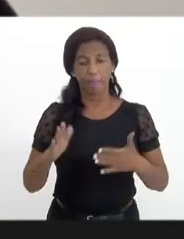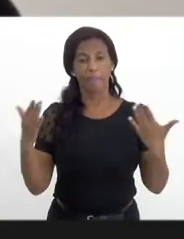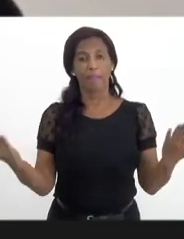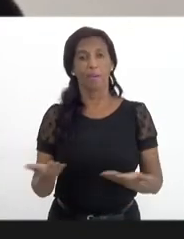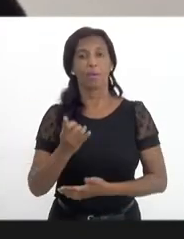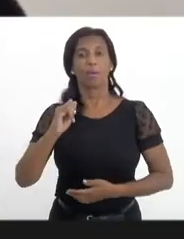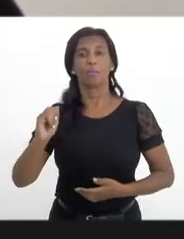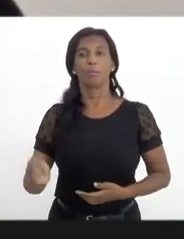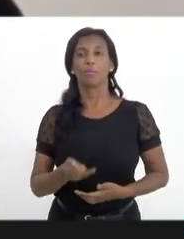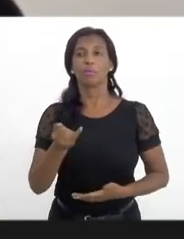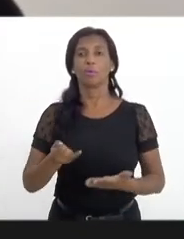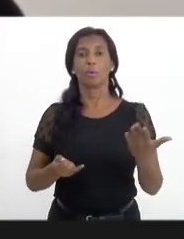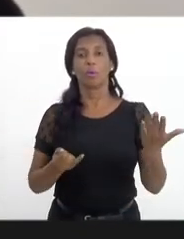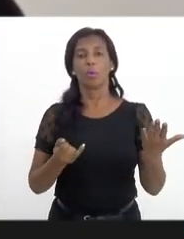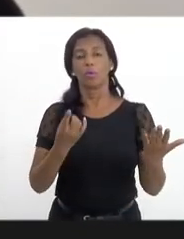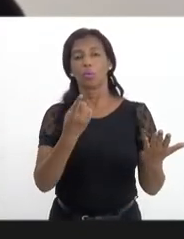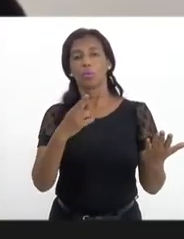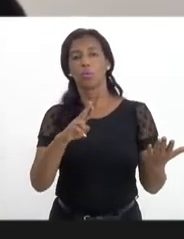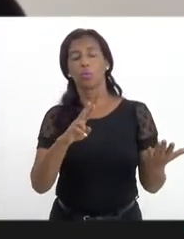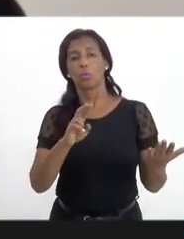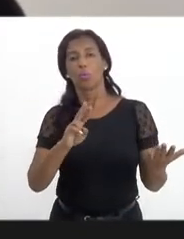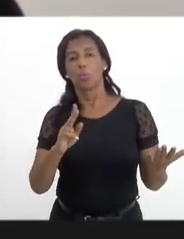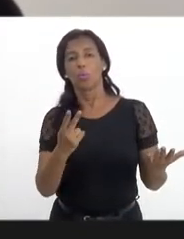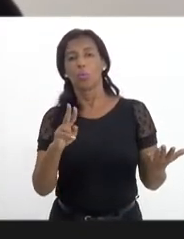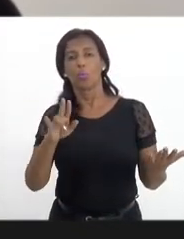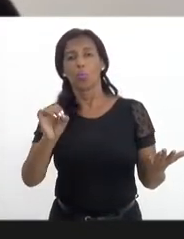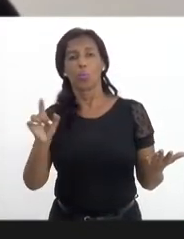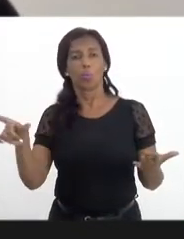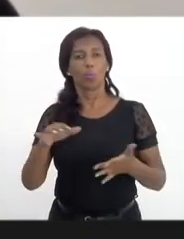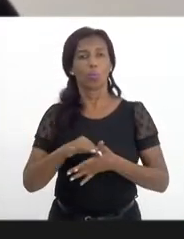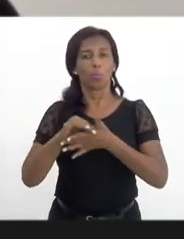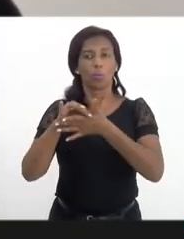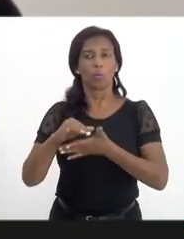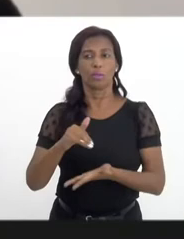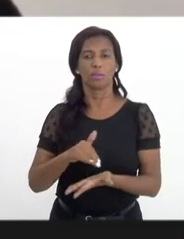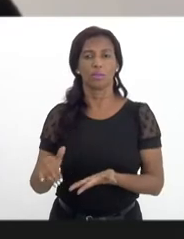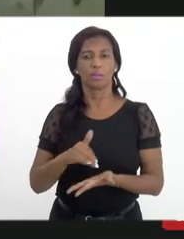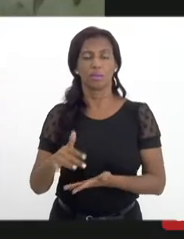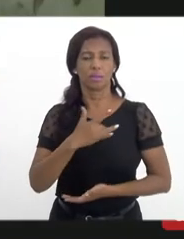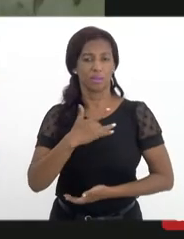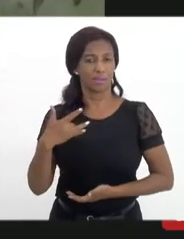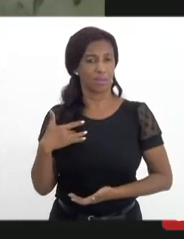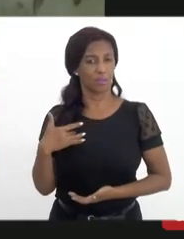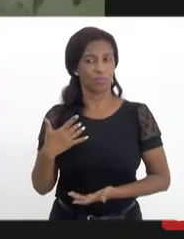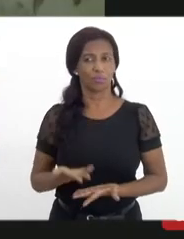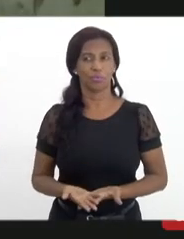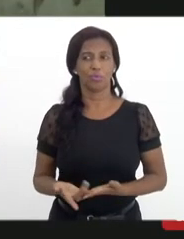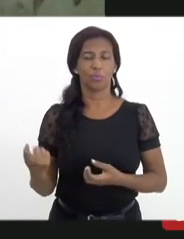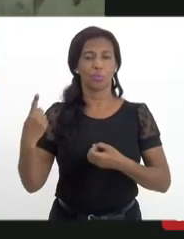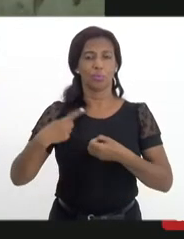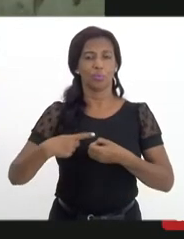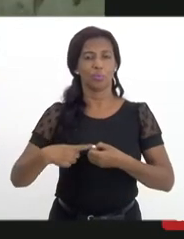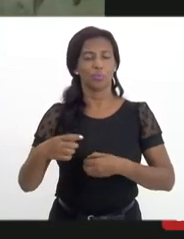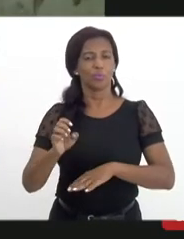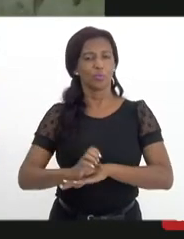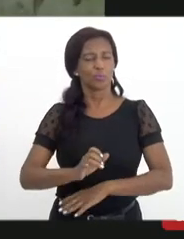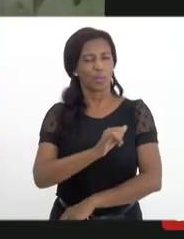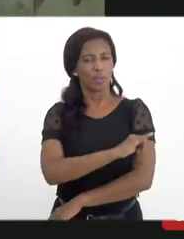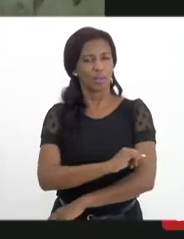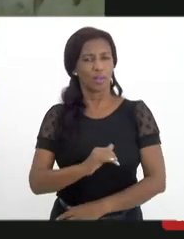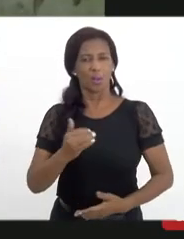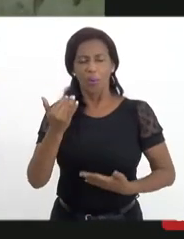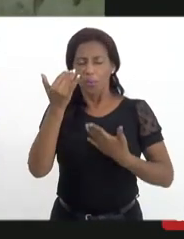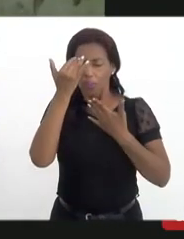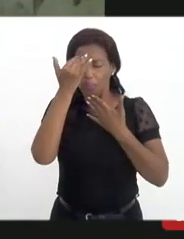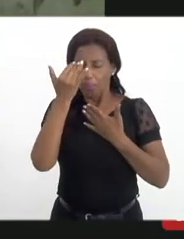oportunidade de passar a palavra para o doutor Hugo Fagundes, ele é o representante da Secretaria de Saúde do município do Rio de Janeiro. Doutor, muito